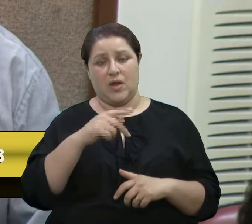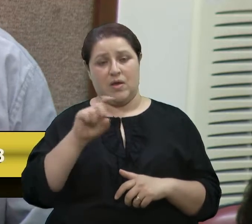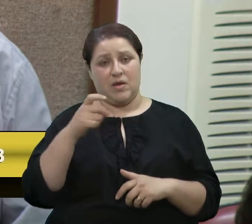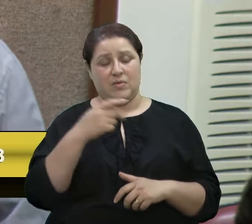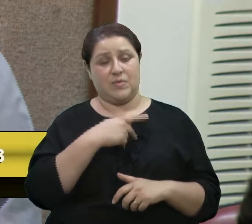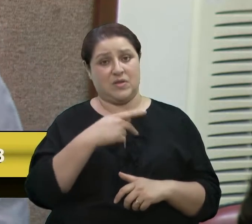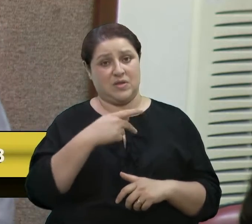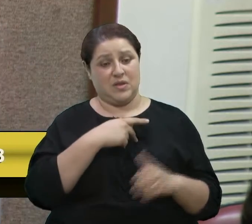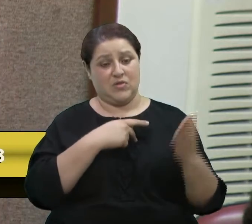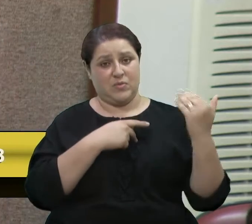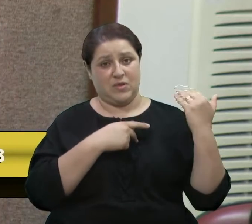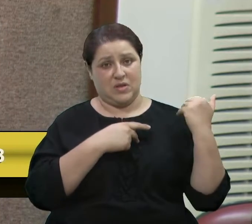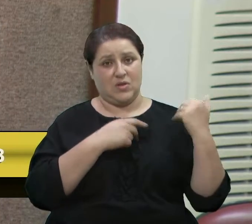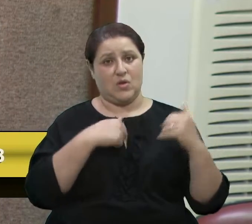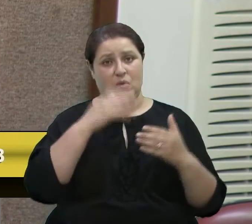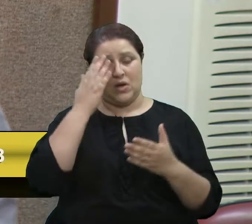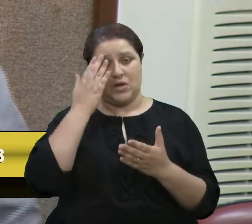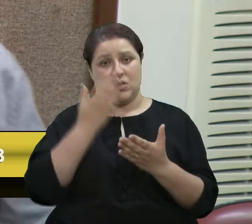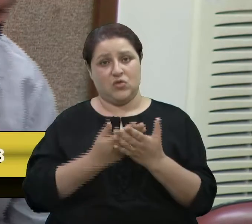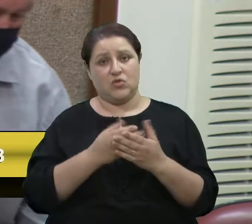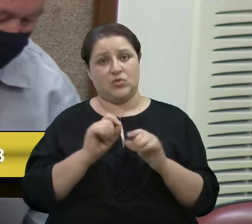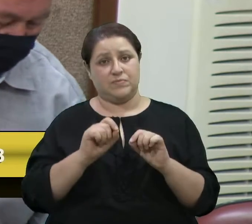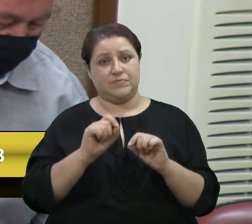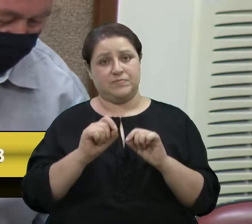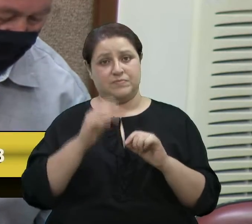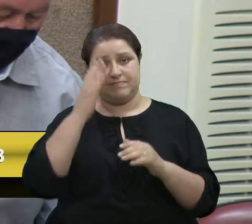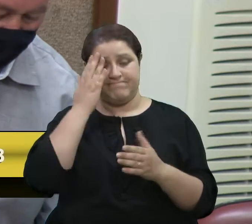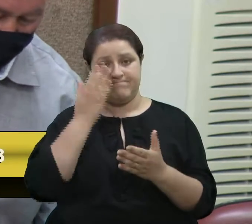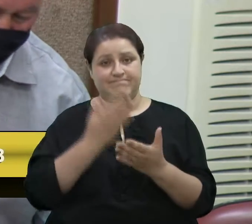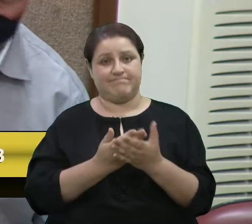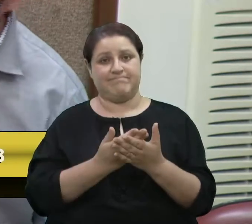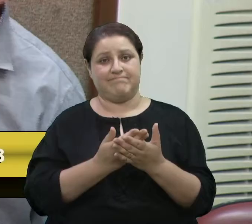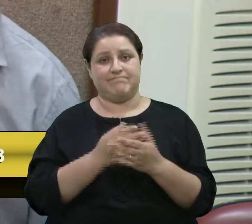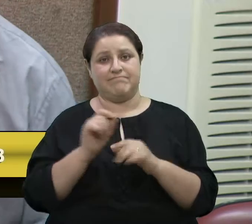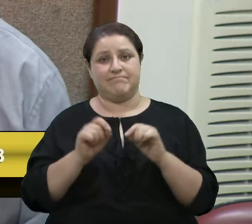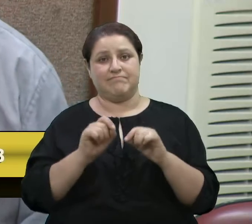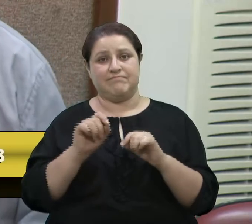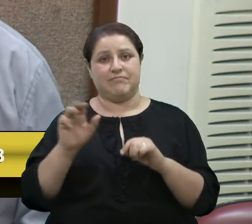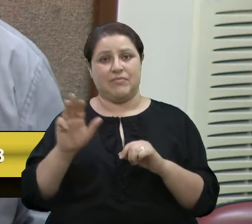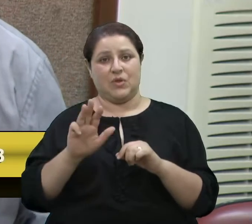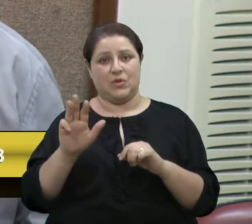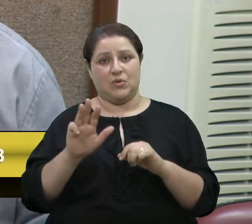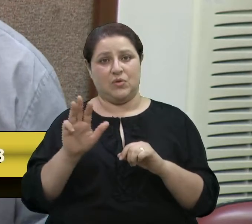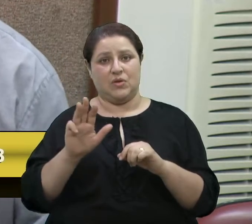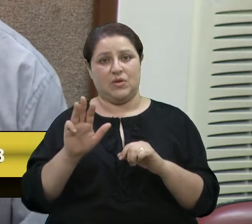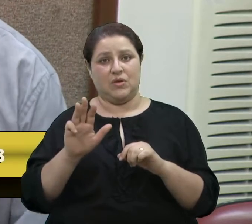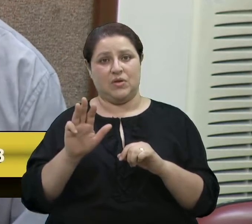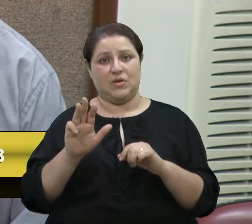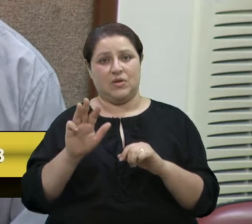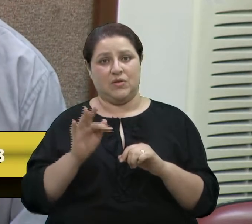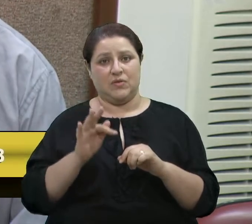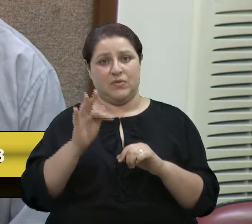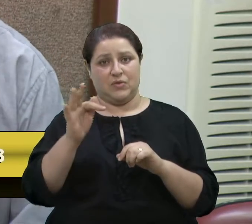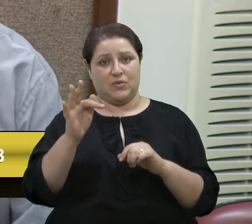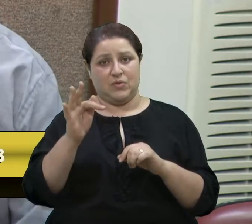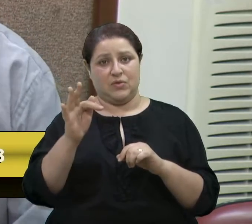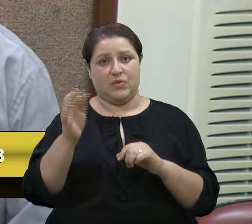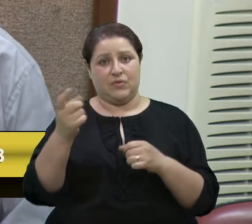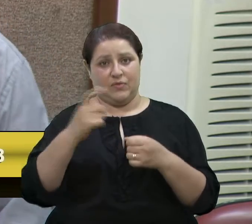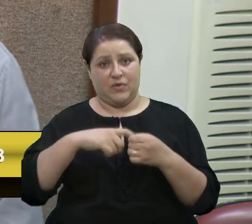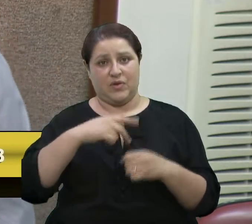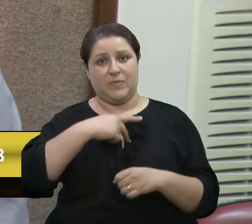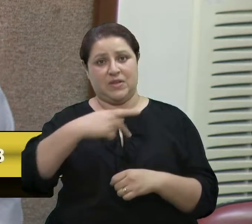E eu acredito, eu acredito que ele estará novamente na